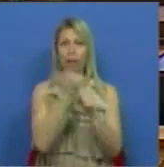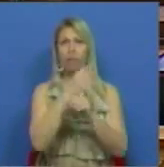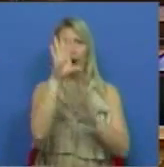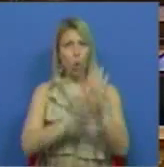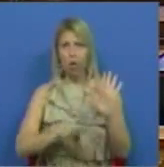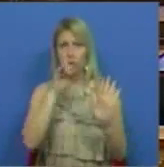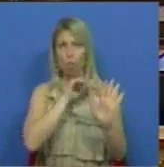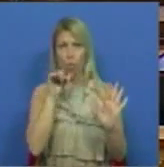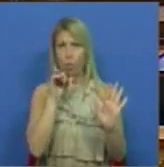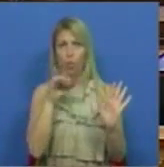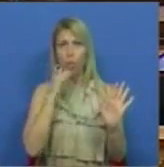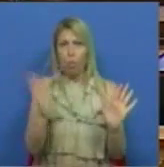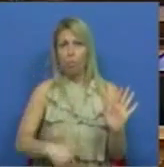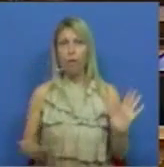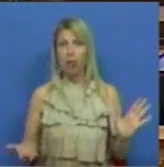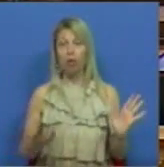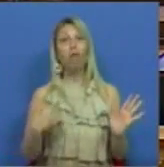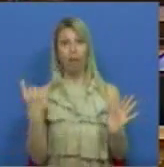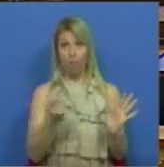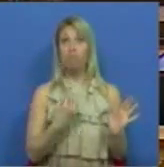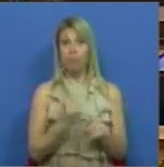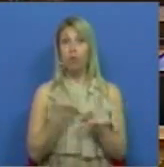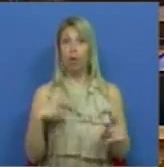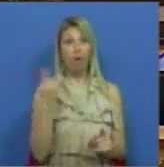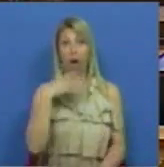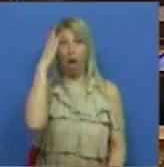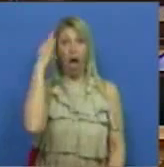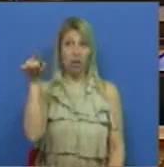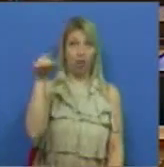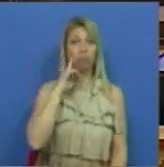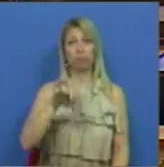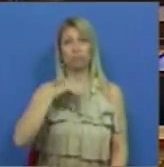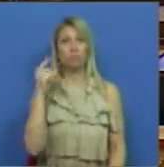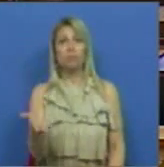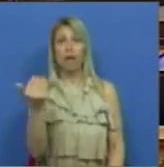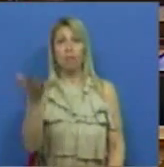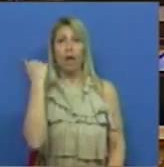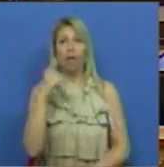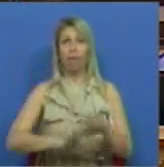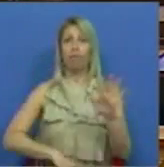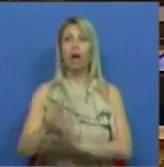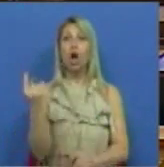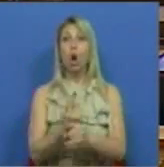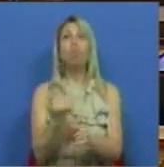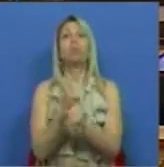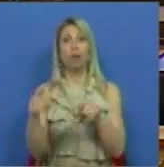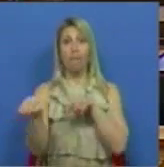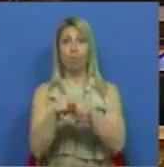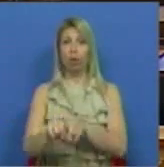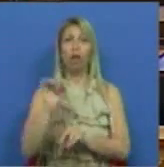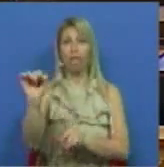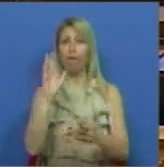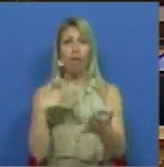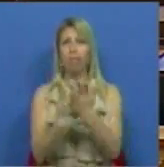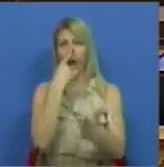perspectiva está muito longe de o fazer, bem pelo contrário, a sua política tem resultado num fracasso a este